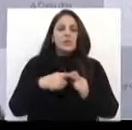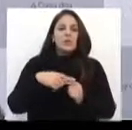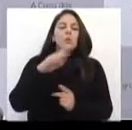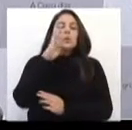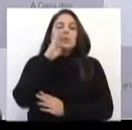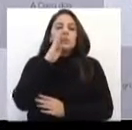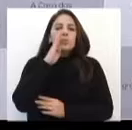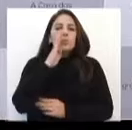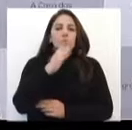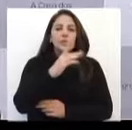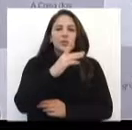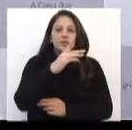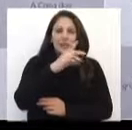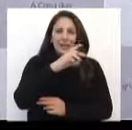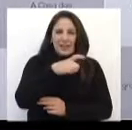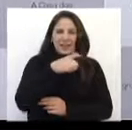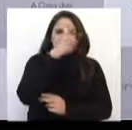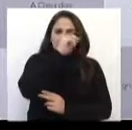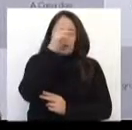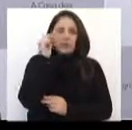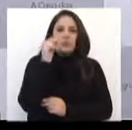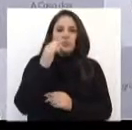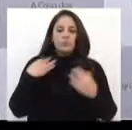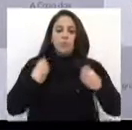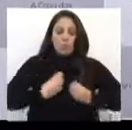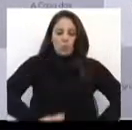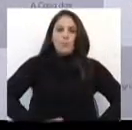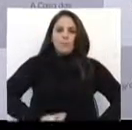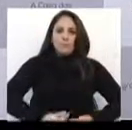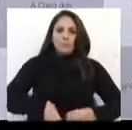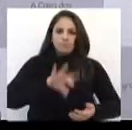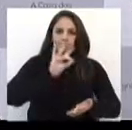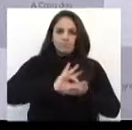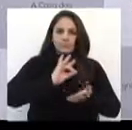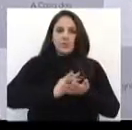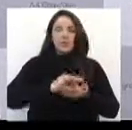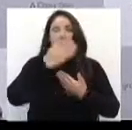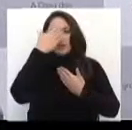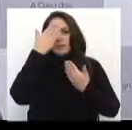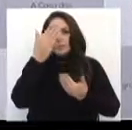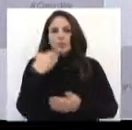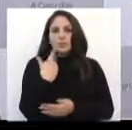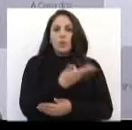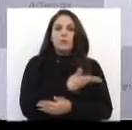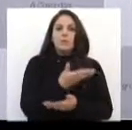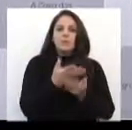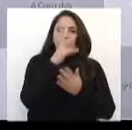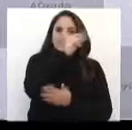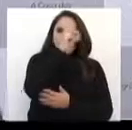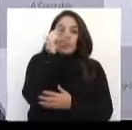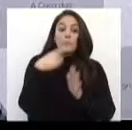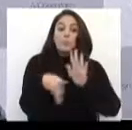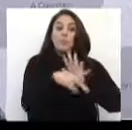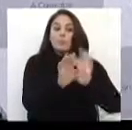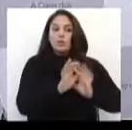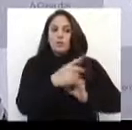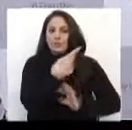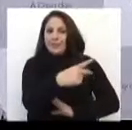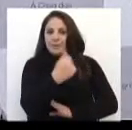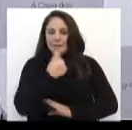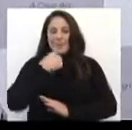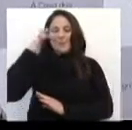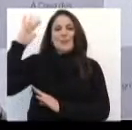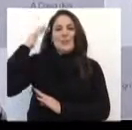e o meu sonho de ver as crianças uniformizadas. Isso eu quero um agradecimento, quero fazer ao prefeito municipal, porque é um projeto do prefeito, mas é um